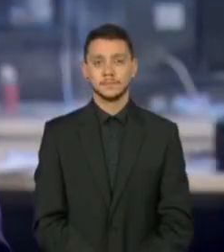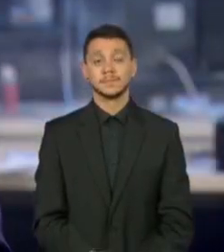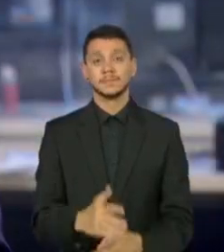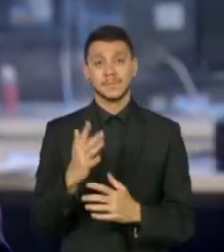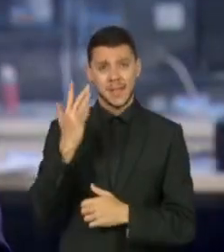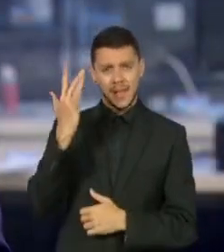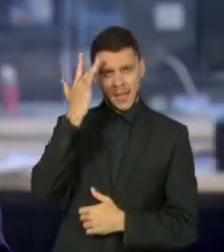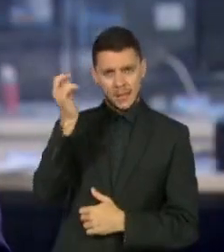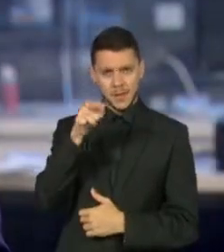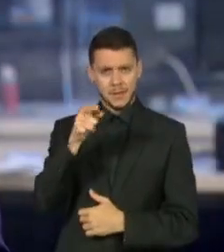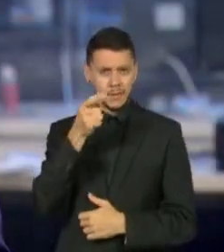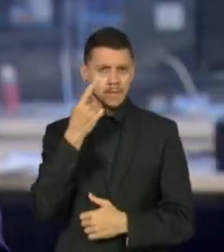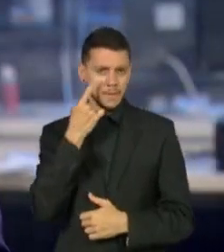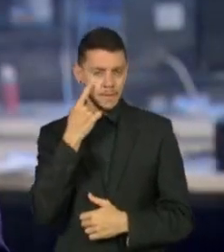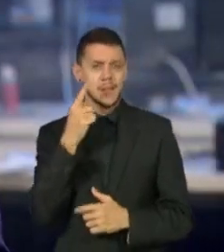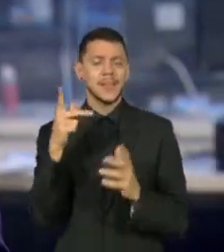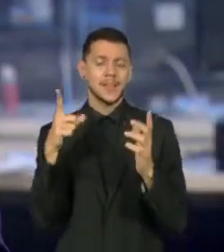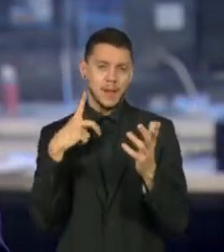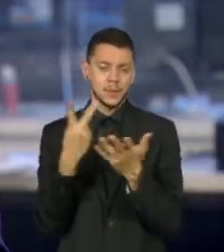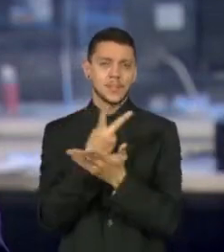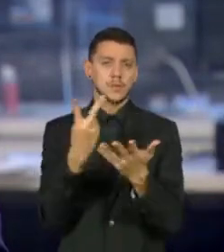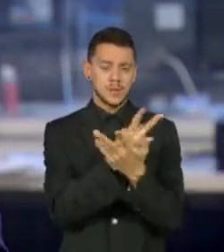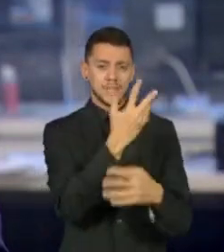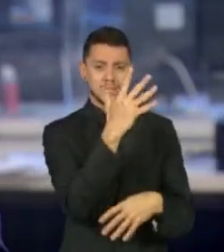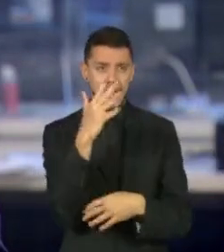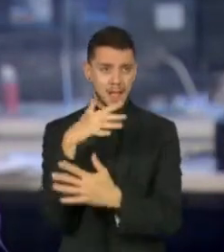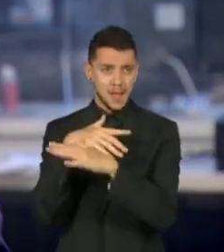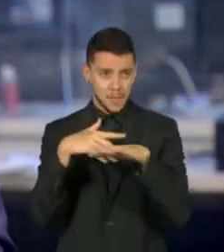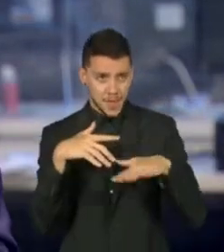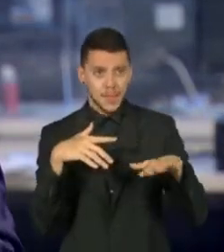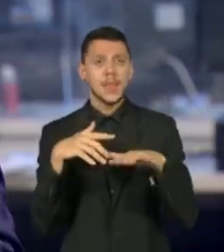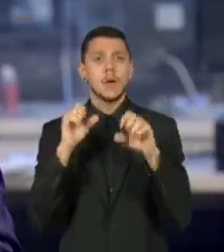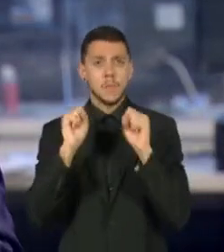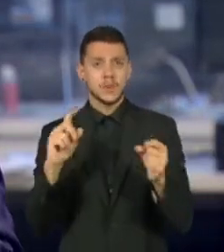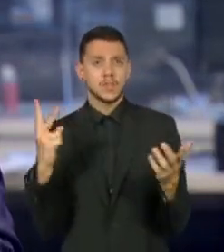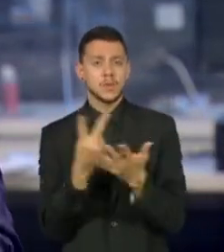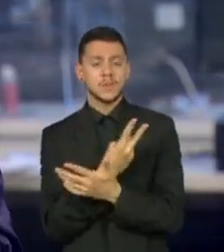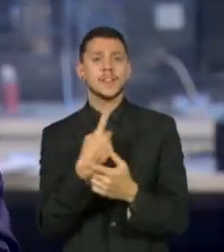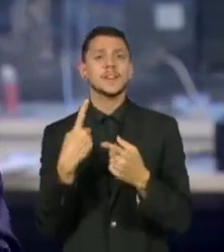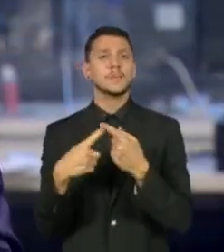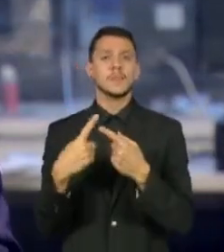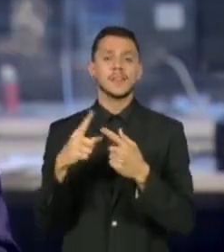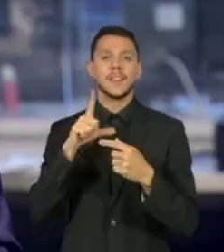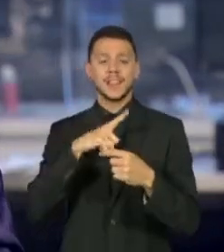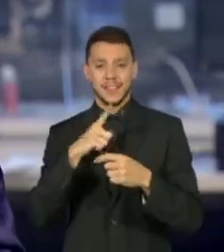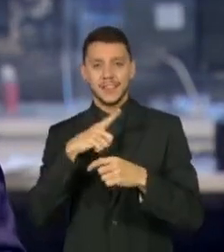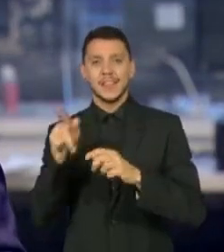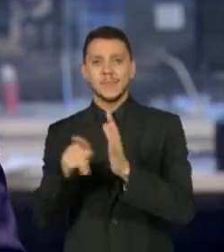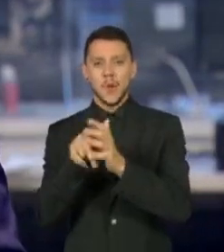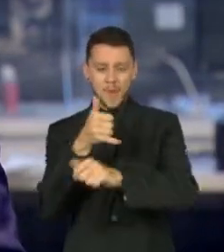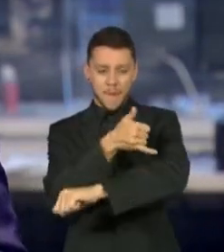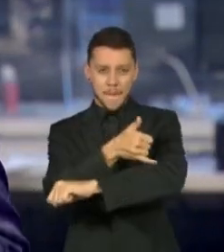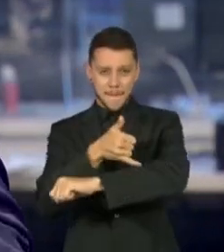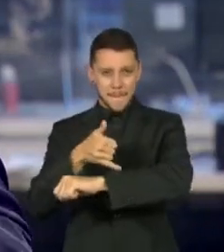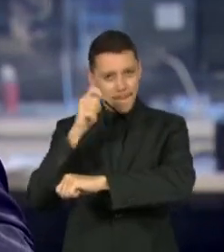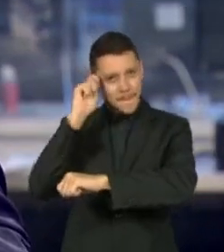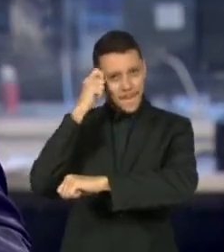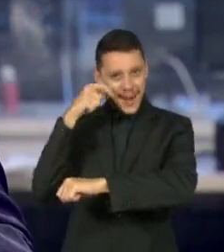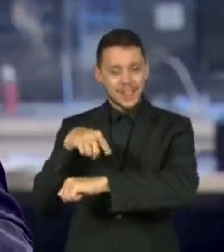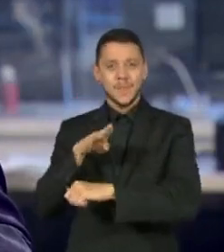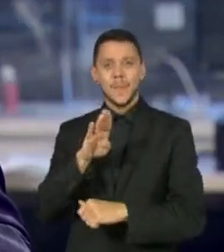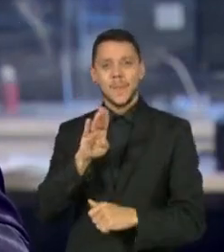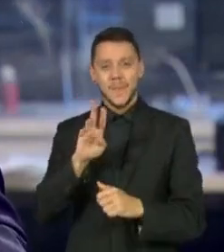Amanhã você vai ver os impactos ambientais que podem ocorrer com o reasfaltamento da BR-319, que liga